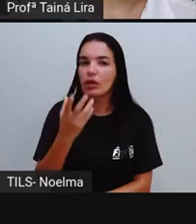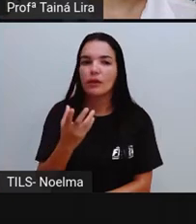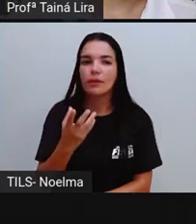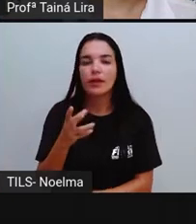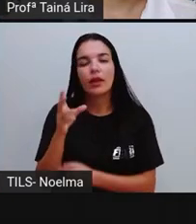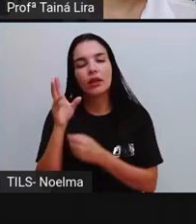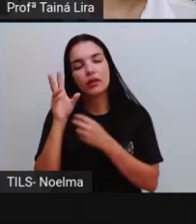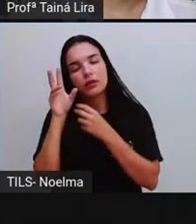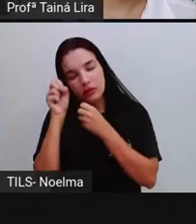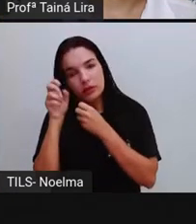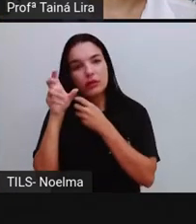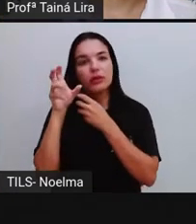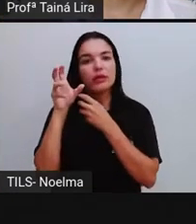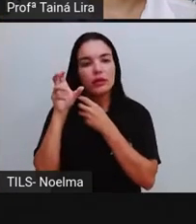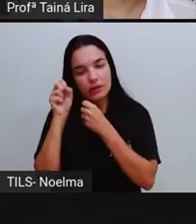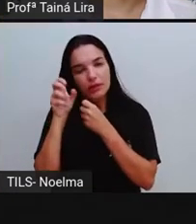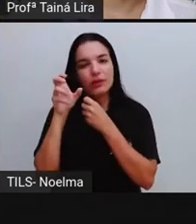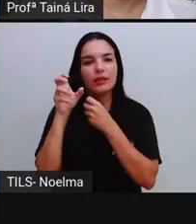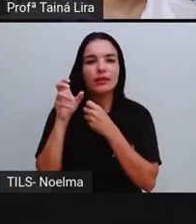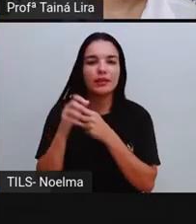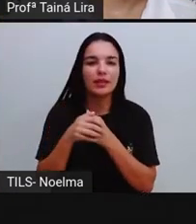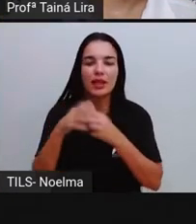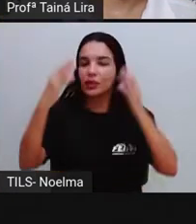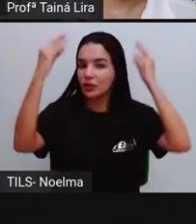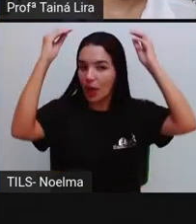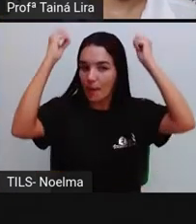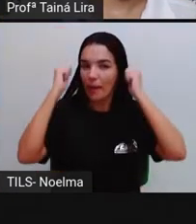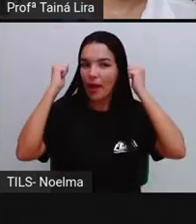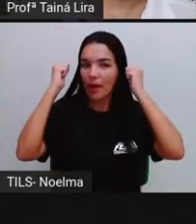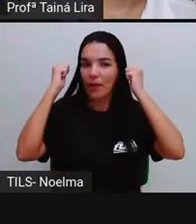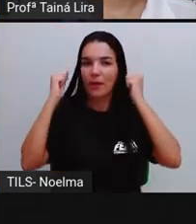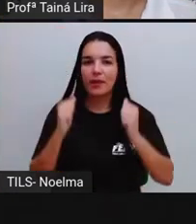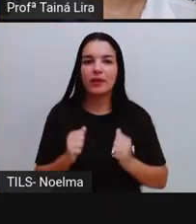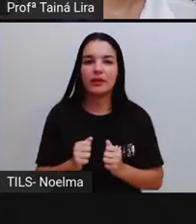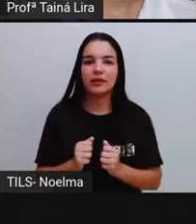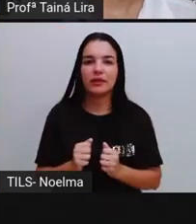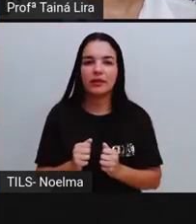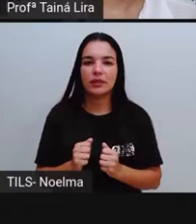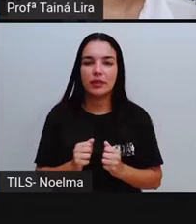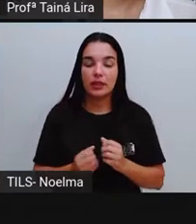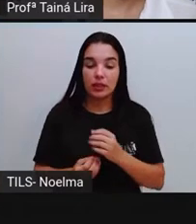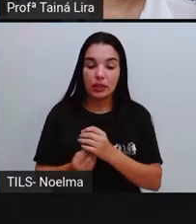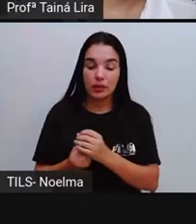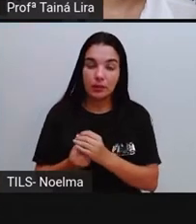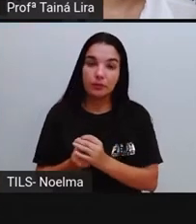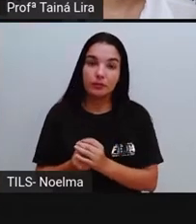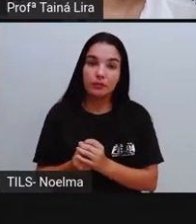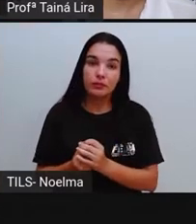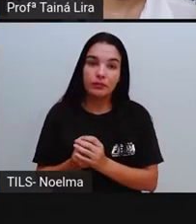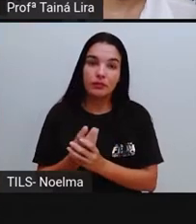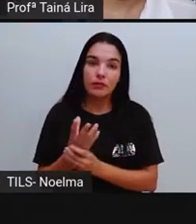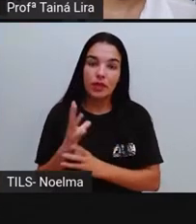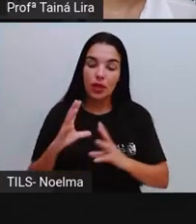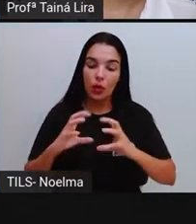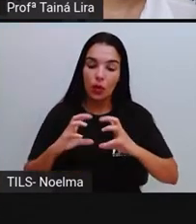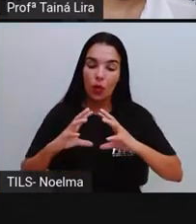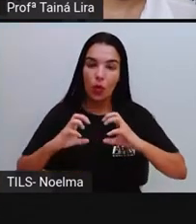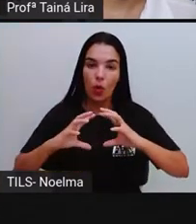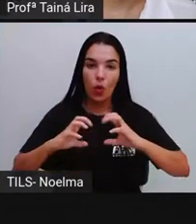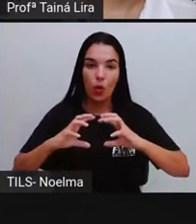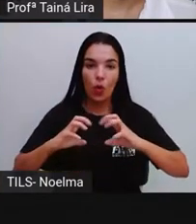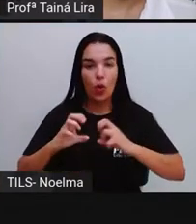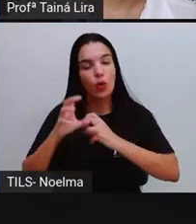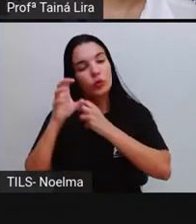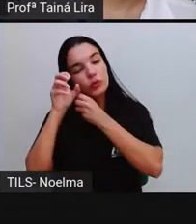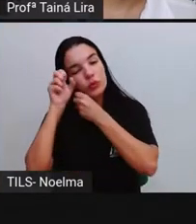Chopana, Cochilo, Chapéu, Chaminé, Colcha,